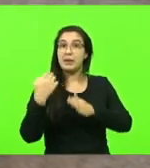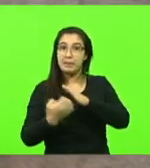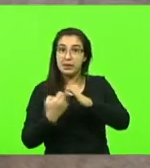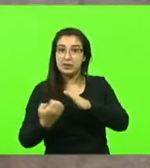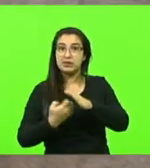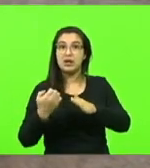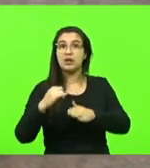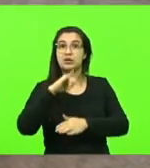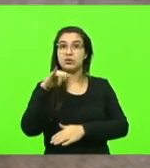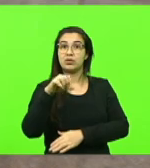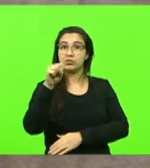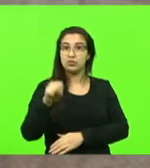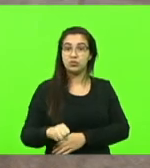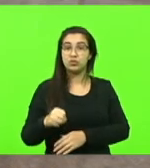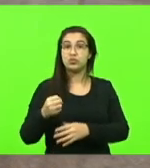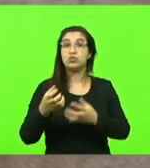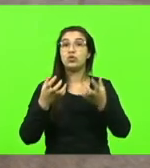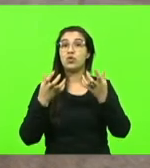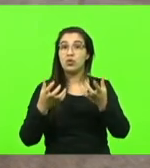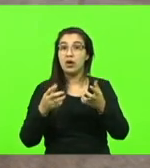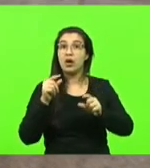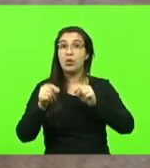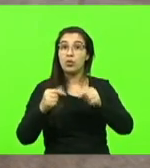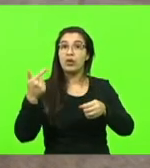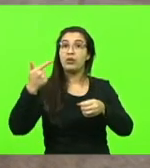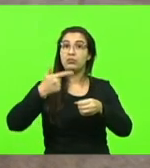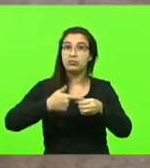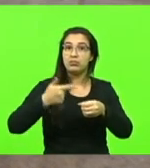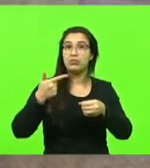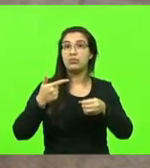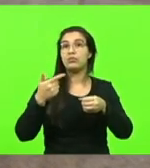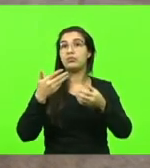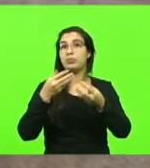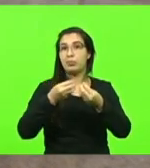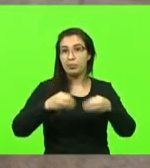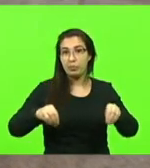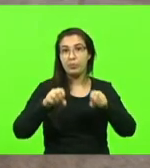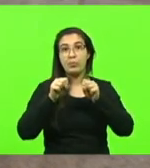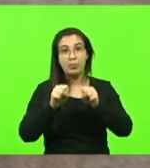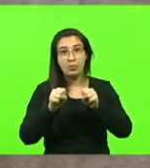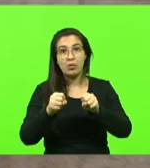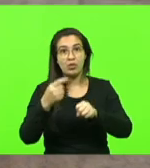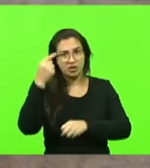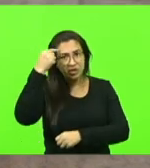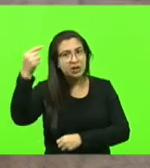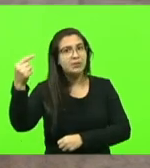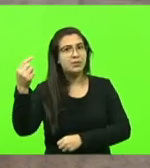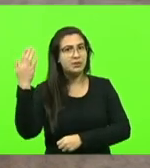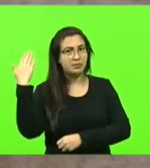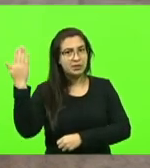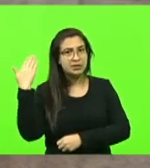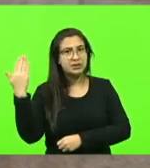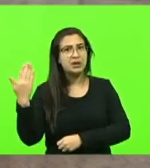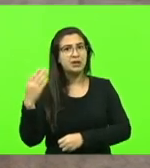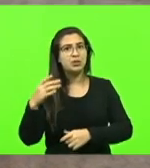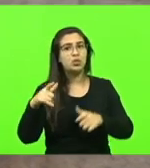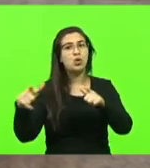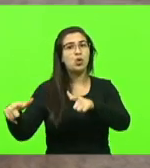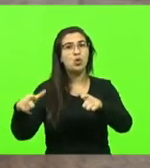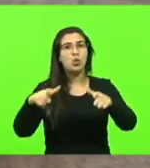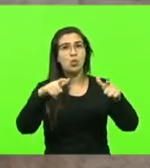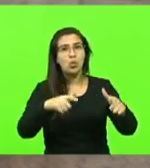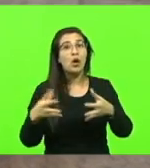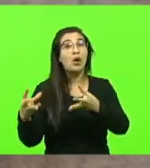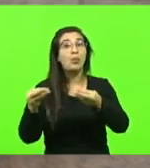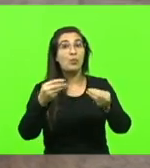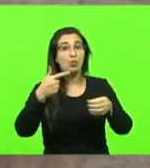para garantir o abastecimento que estava ameaçado os senhores se lembram do lockout de posto